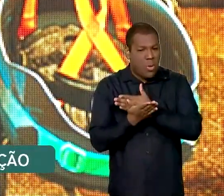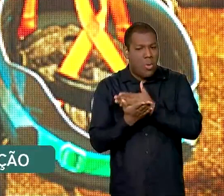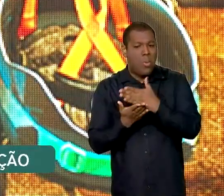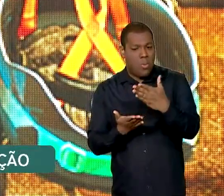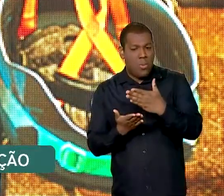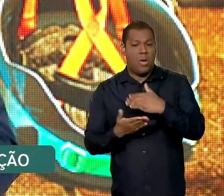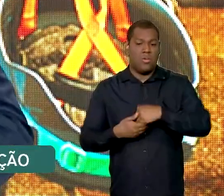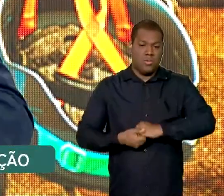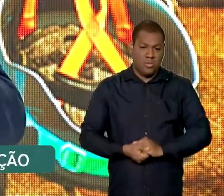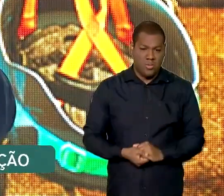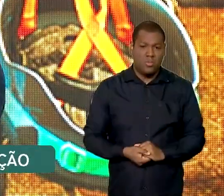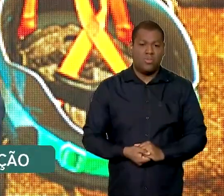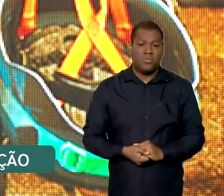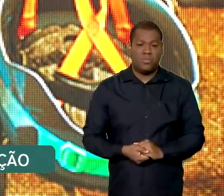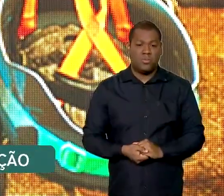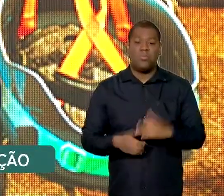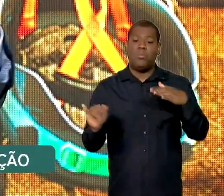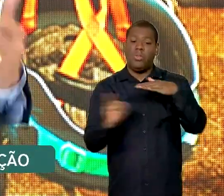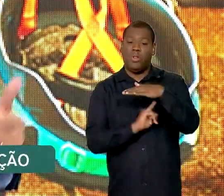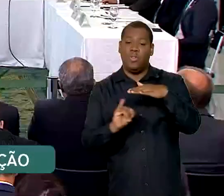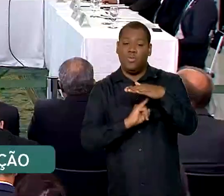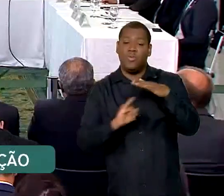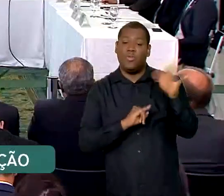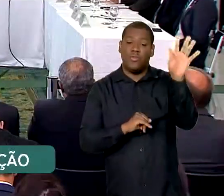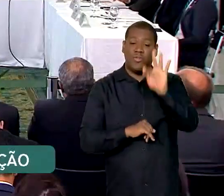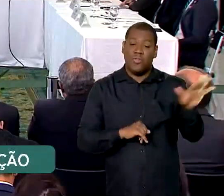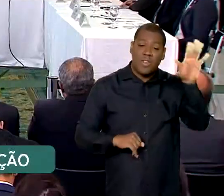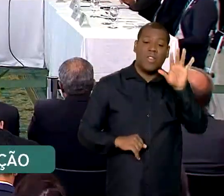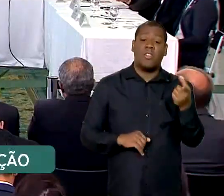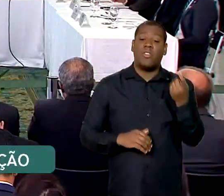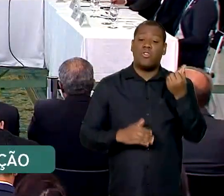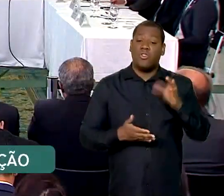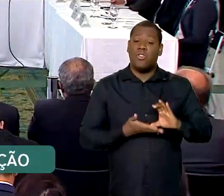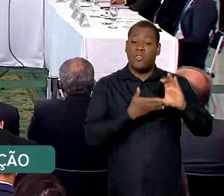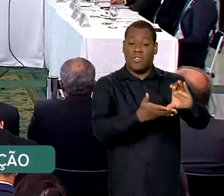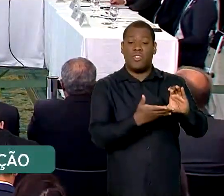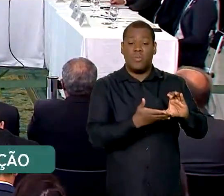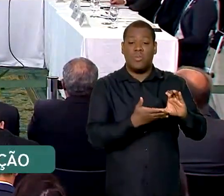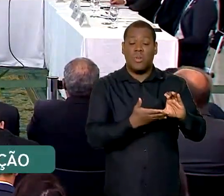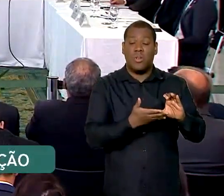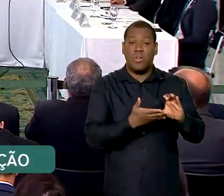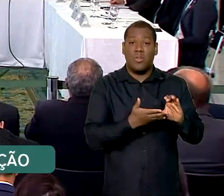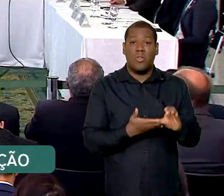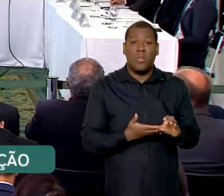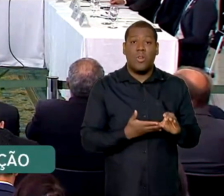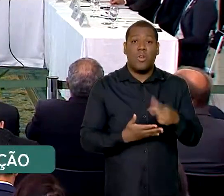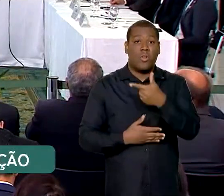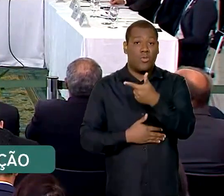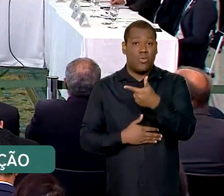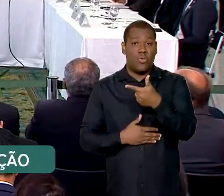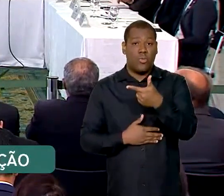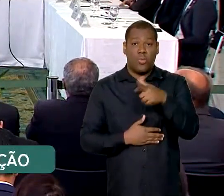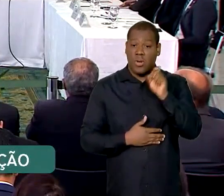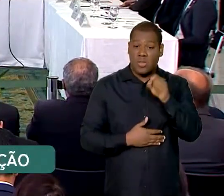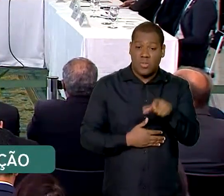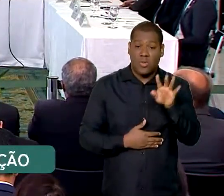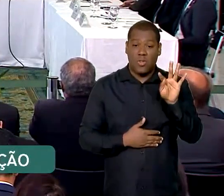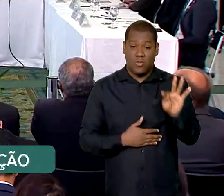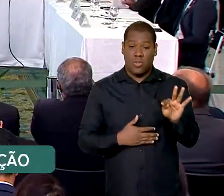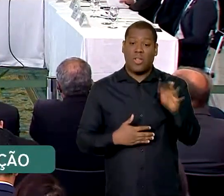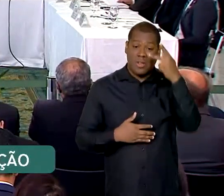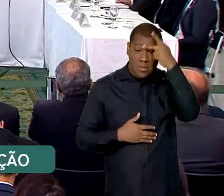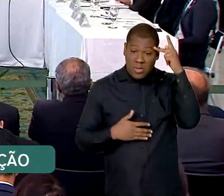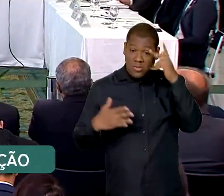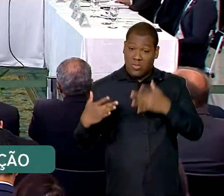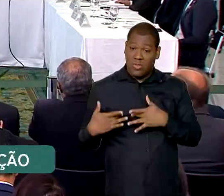só por meio de instituições federais já foram enviadas mais de 2 mil toneladas de donativos